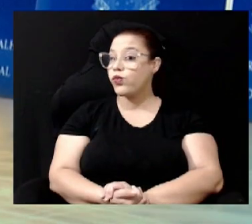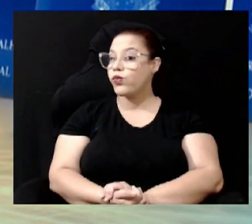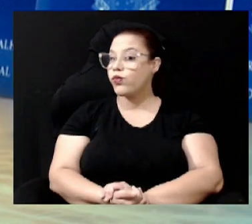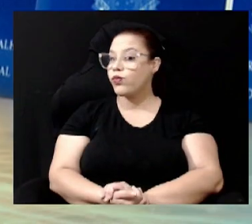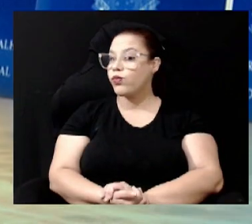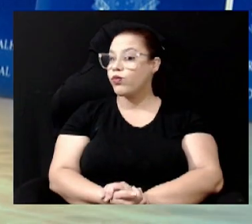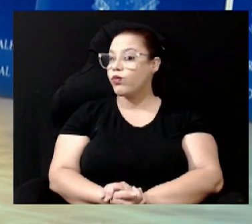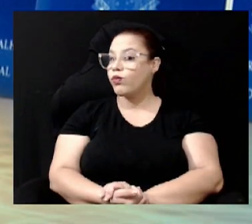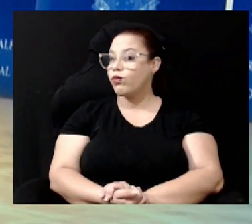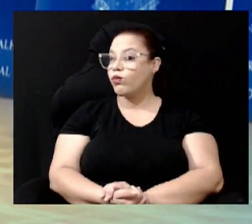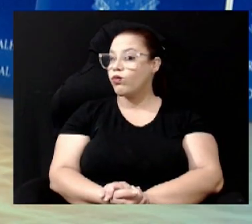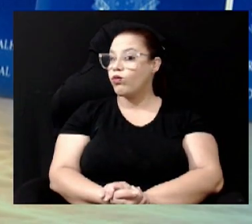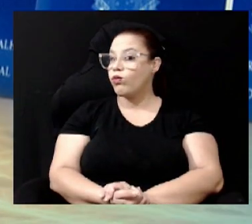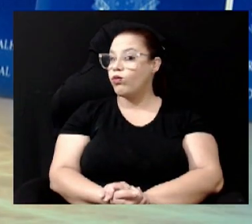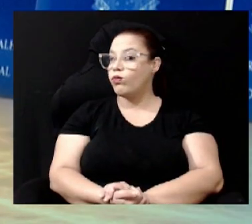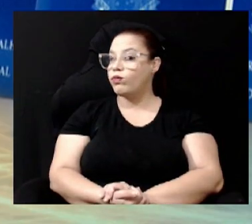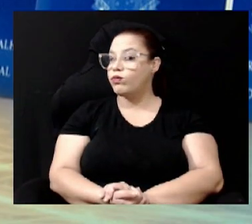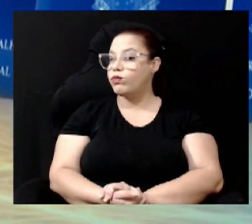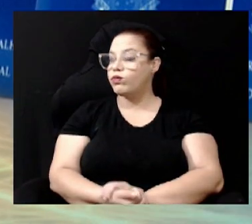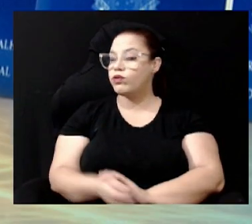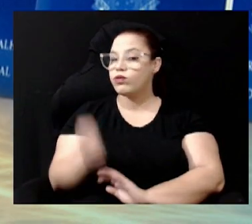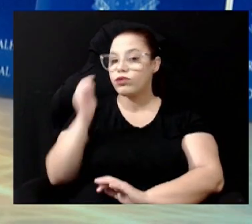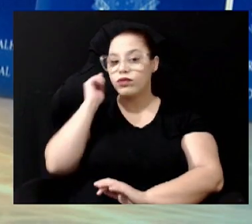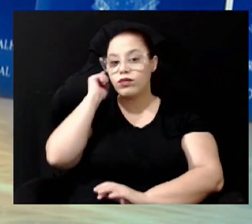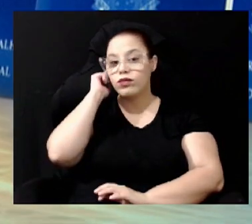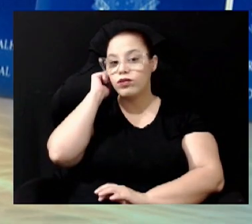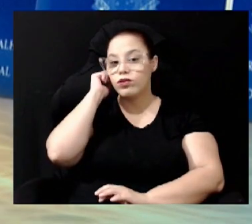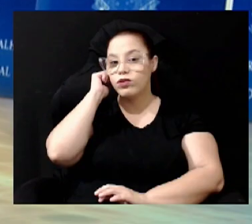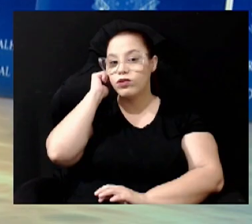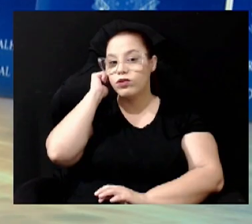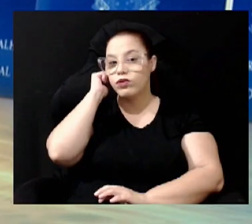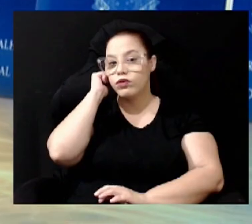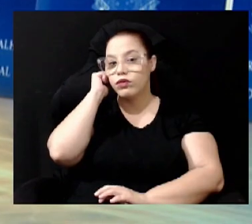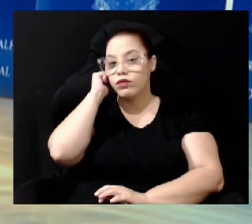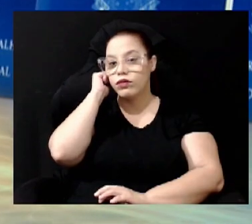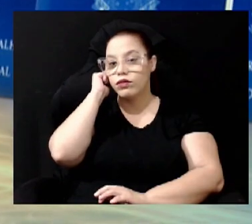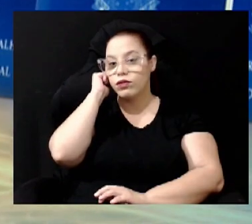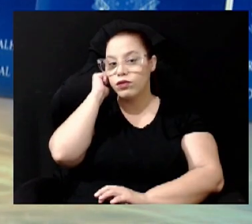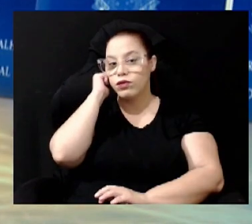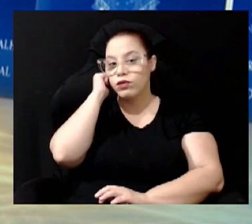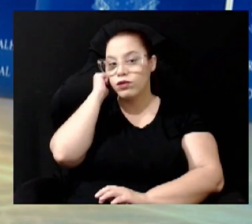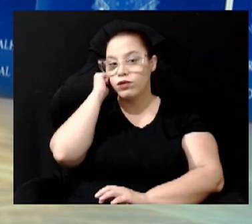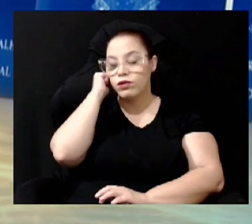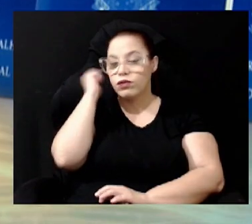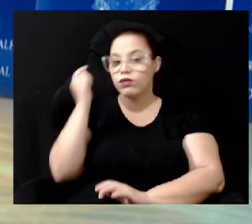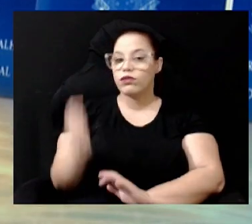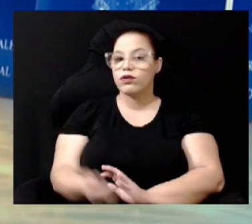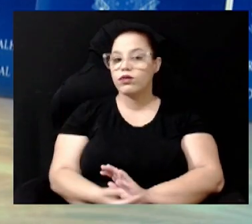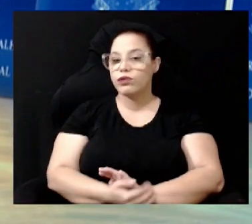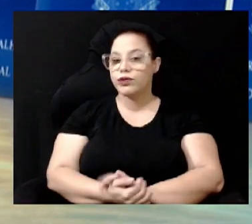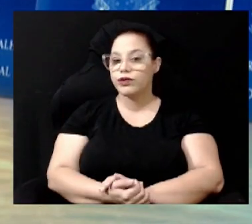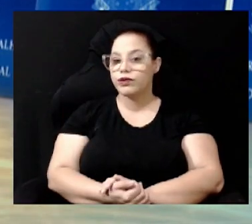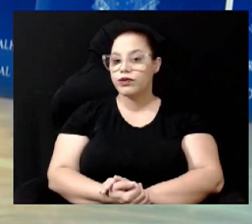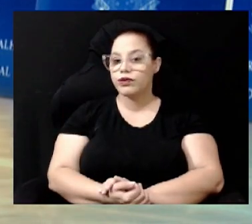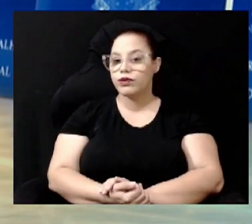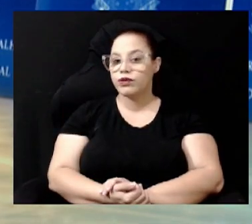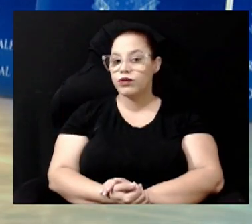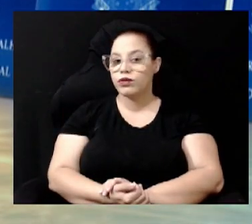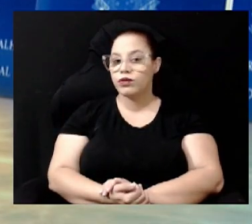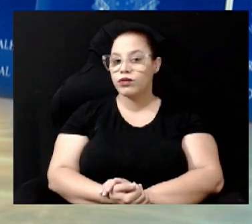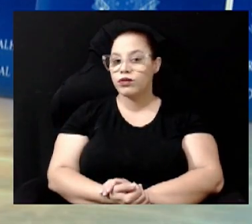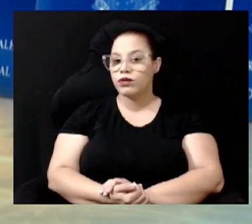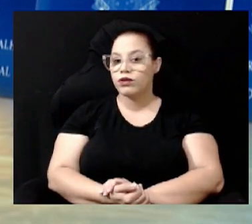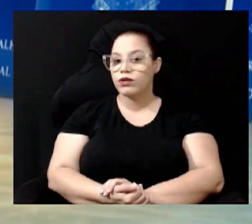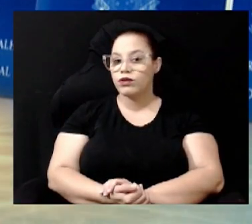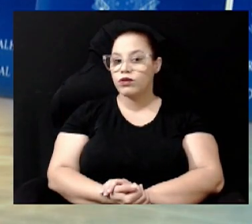Concreto Atendente Barista Atendente de Padaria Auxiliar de Linha de Produção